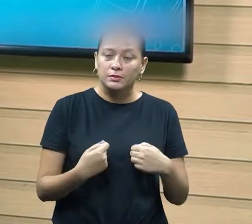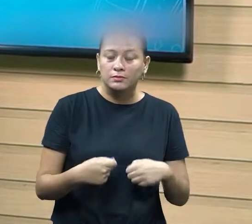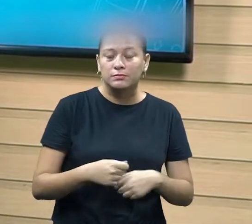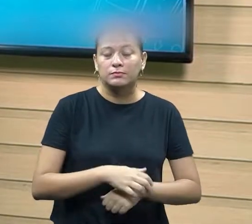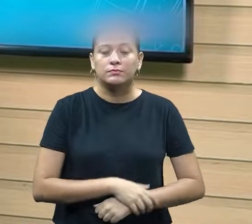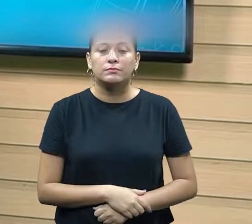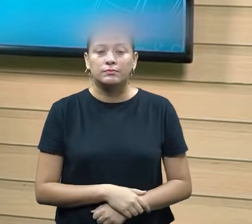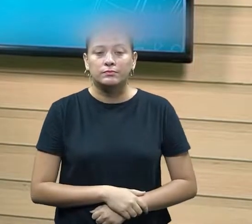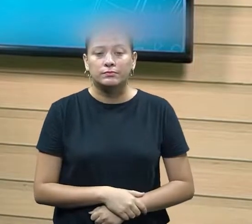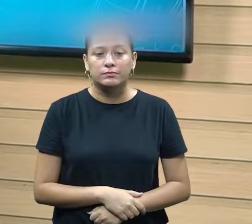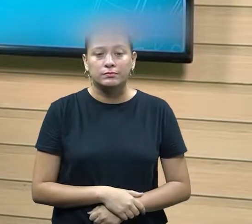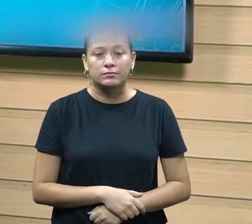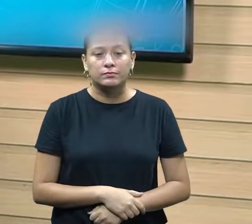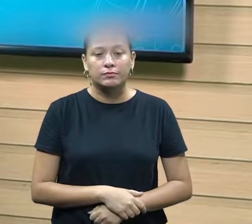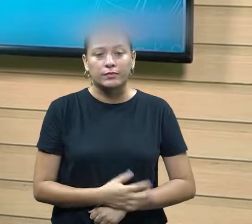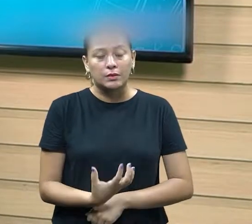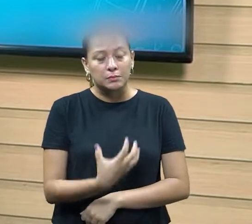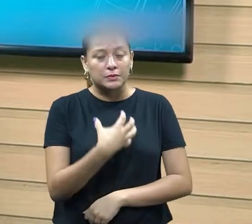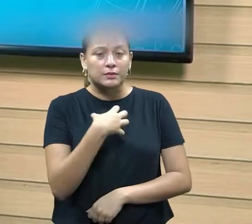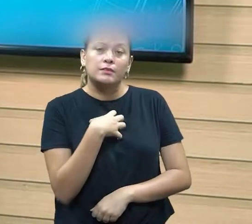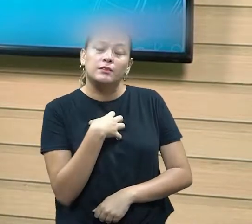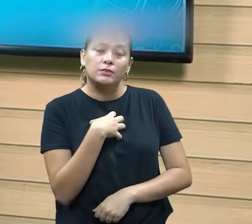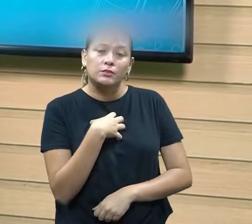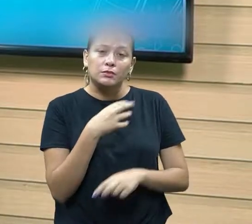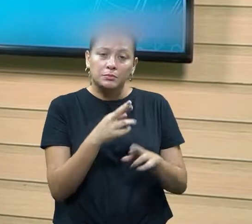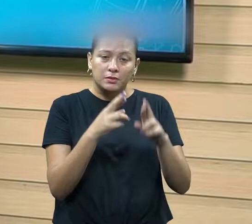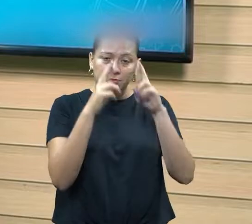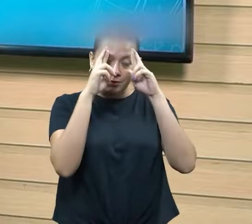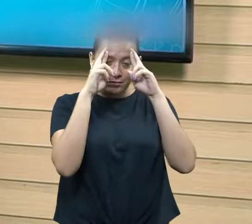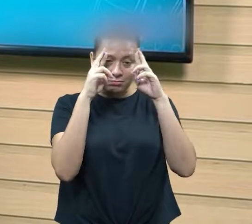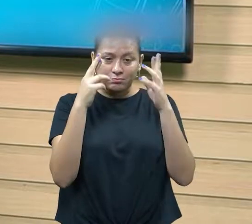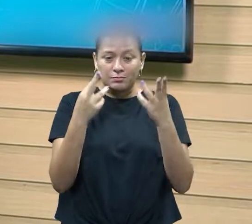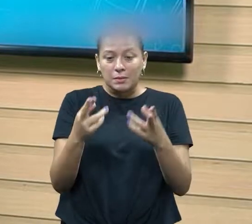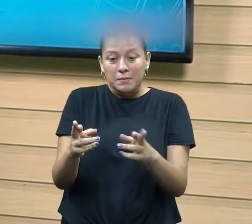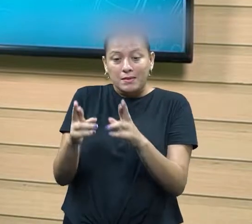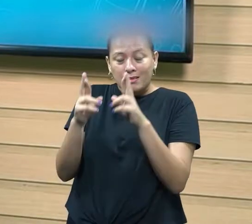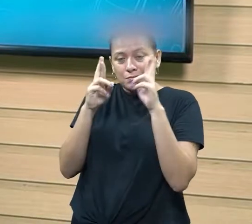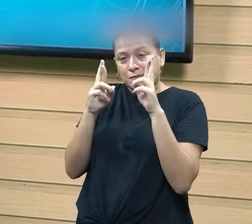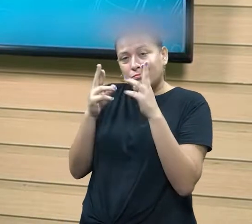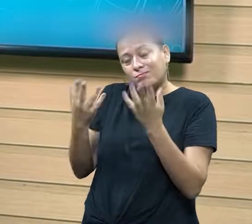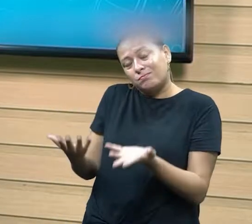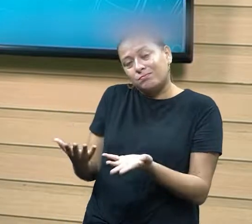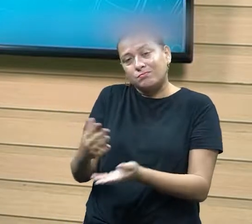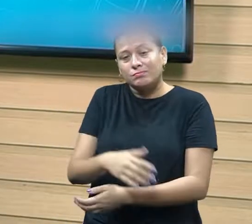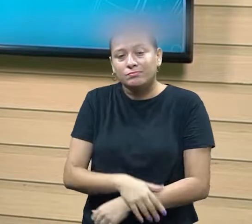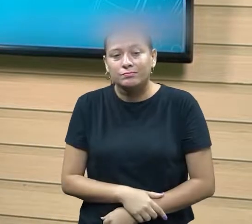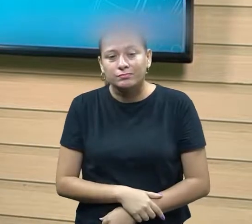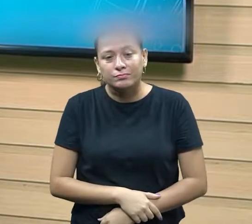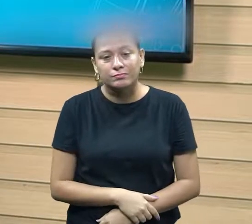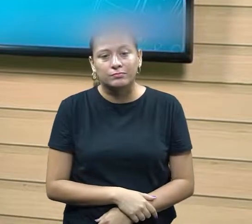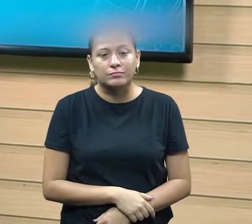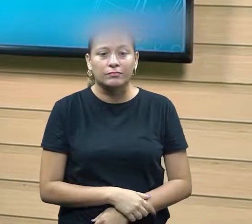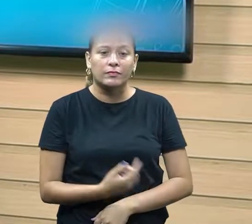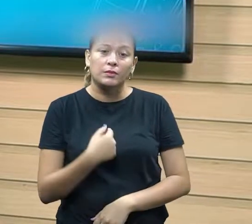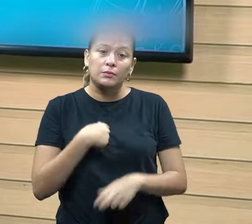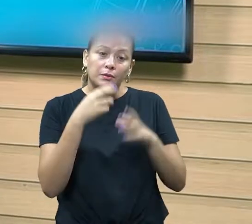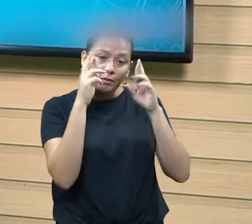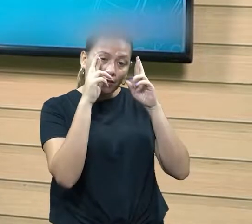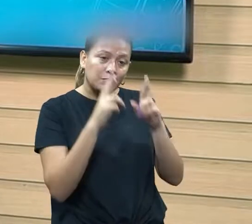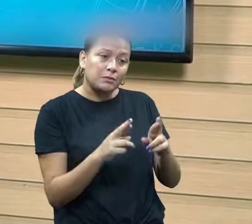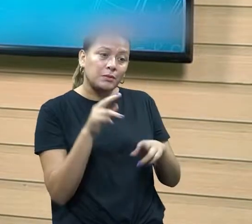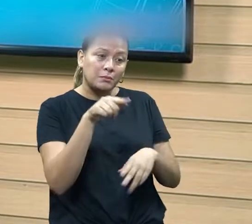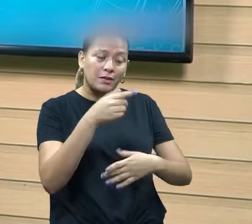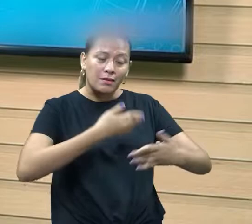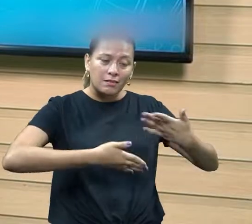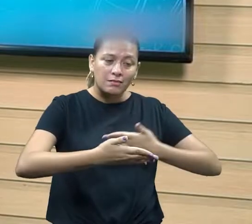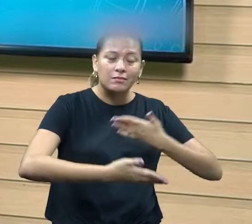porque eu dou no sentido também de estar recebendo de também eu respeito o outro porque o